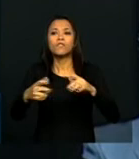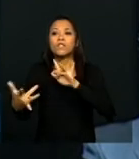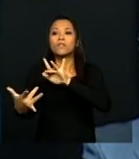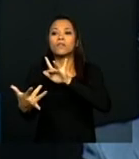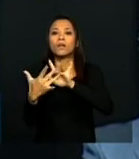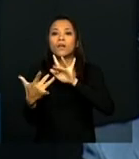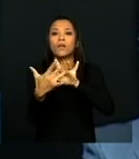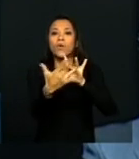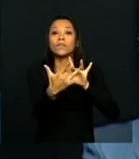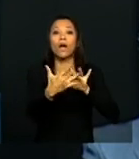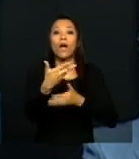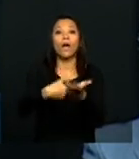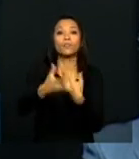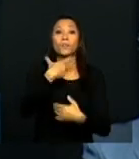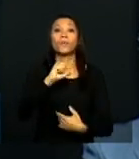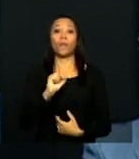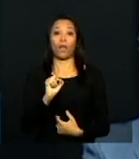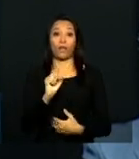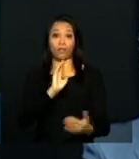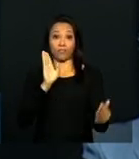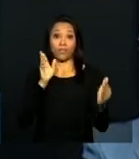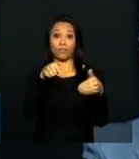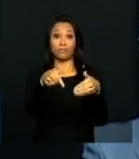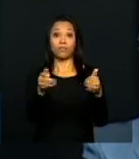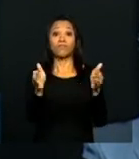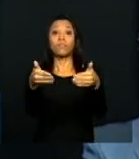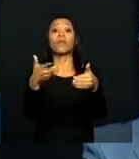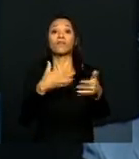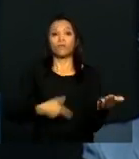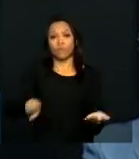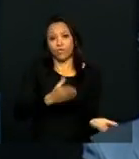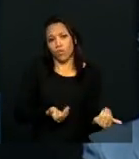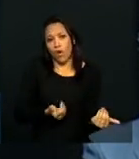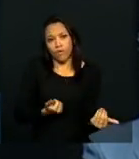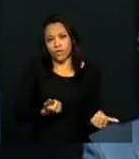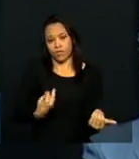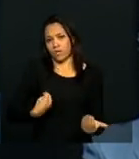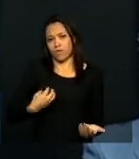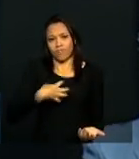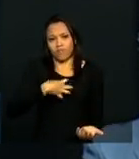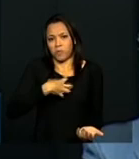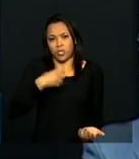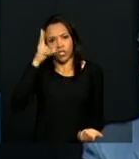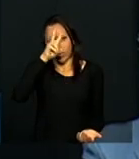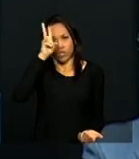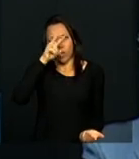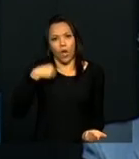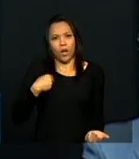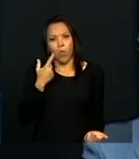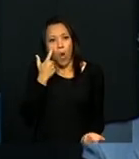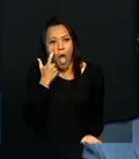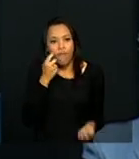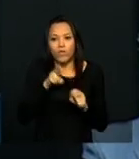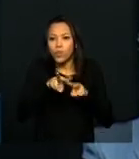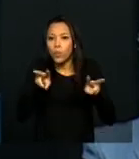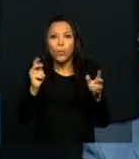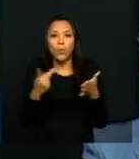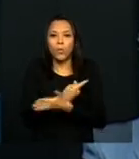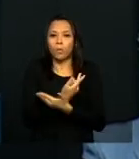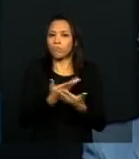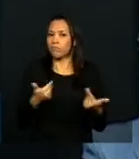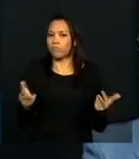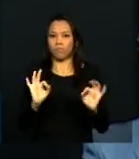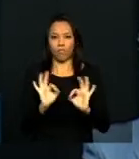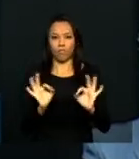-alvo, os jovens que não viveram essa história. Todo esse trabalho tem a presença de elementos educacionais.